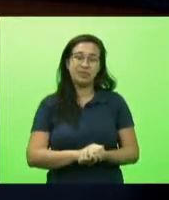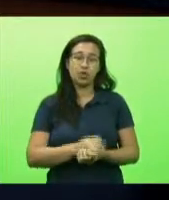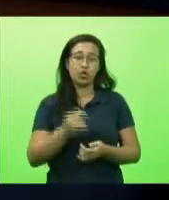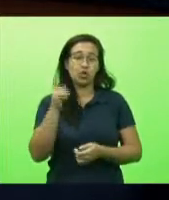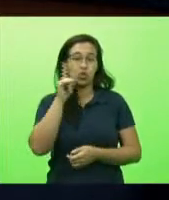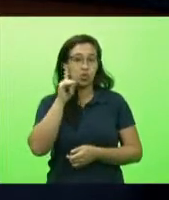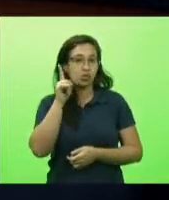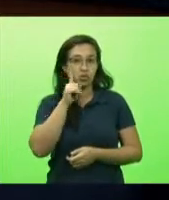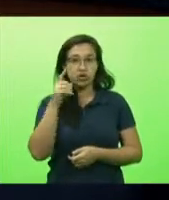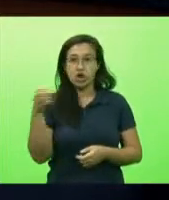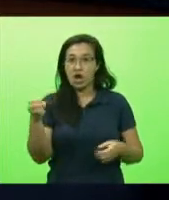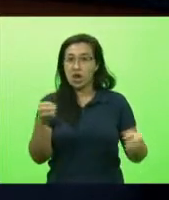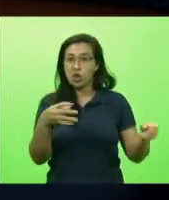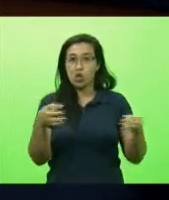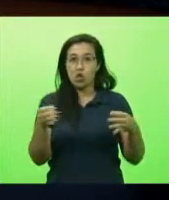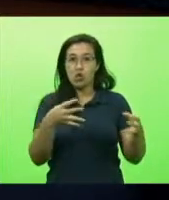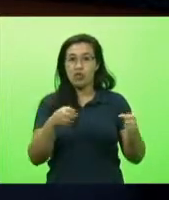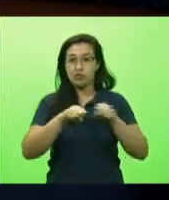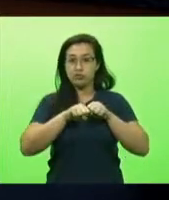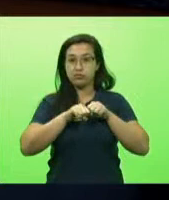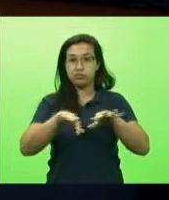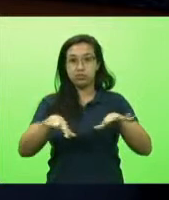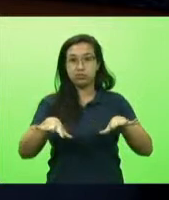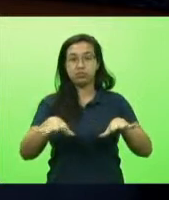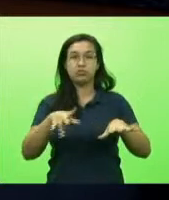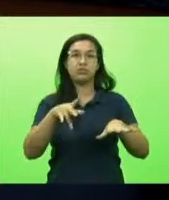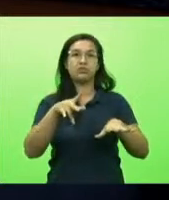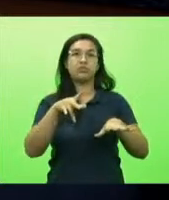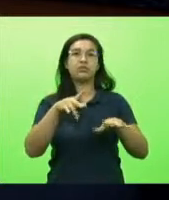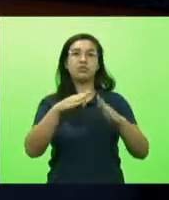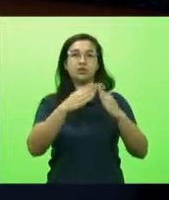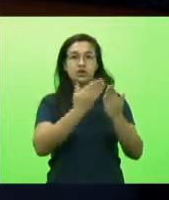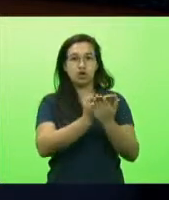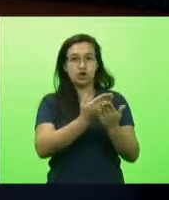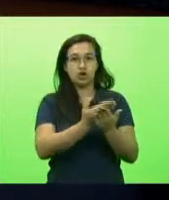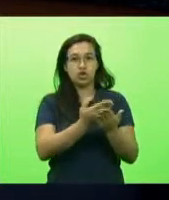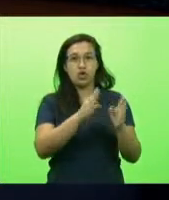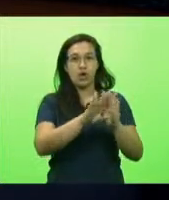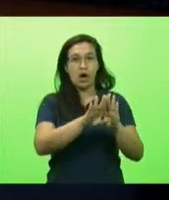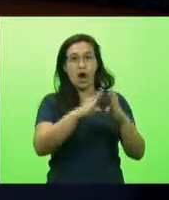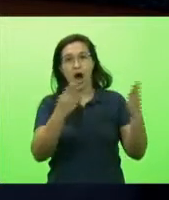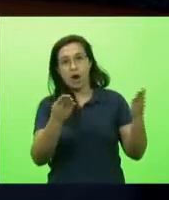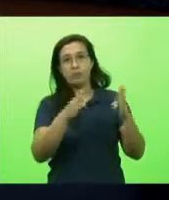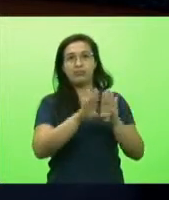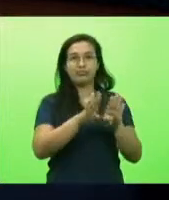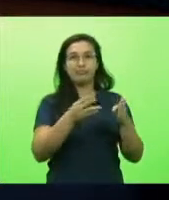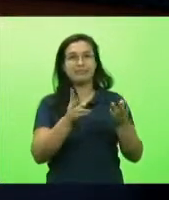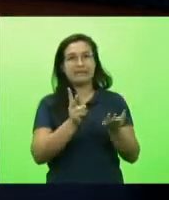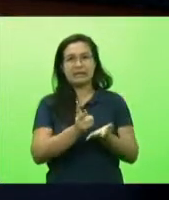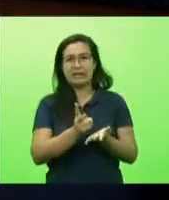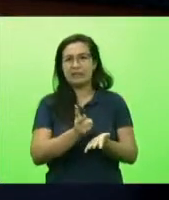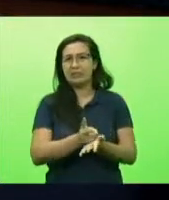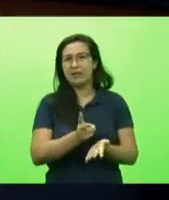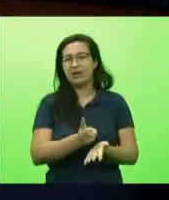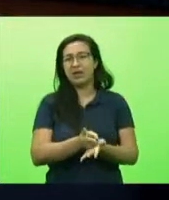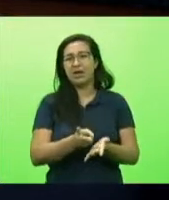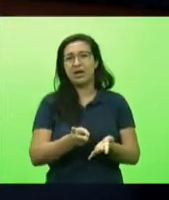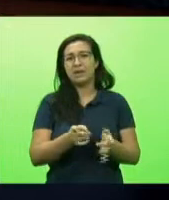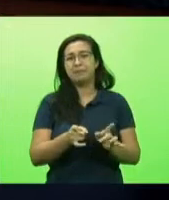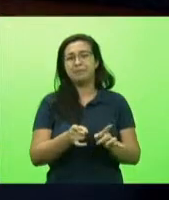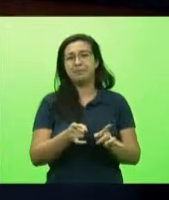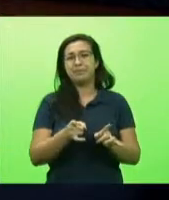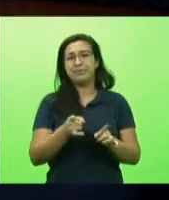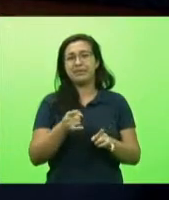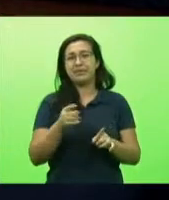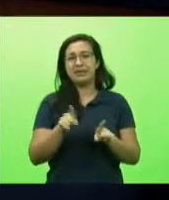surtos de escolas que abriram fechando e de condições bastante difíceis para